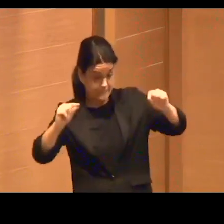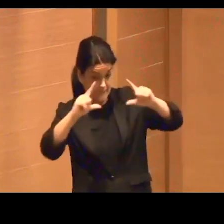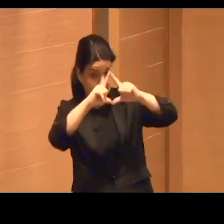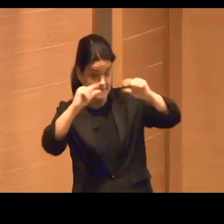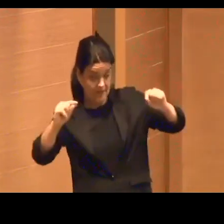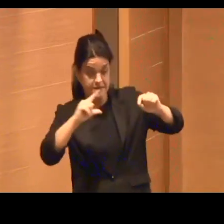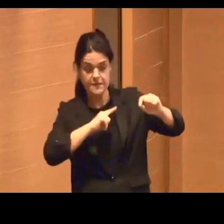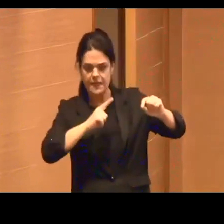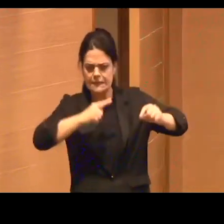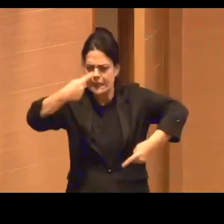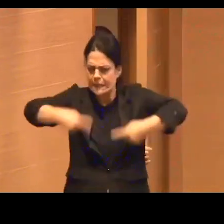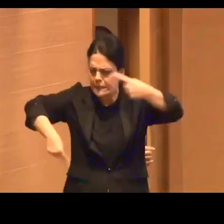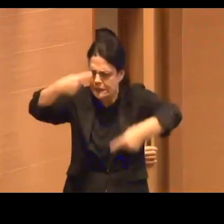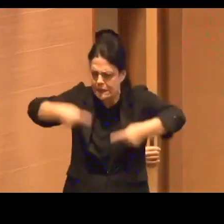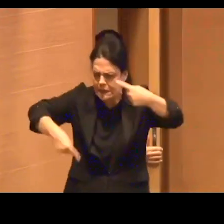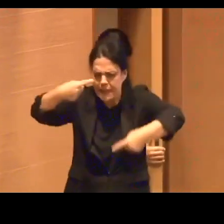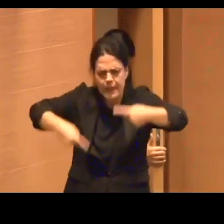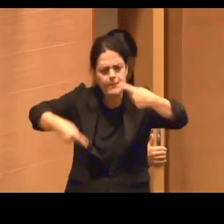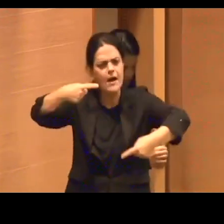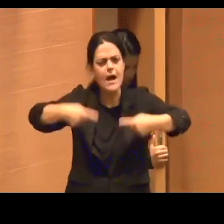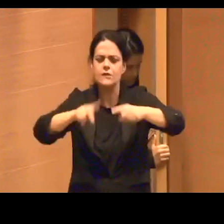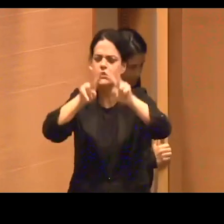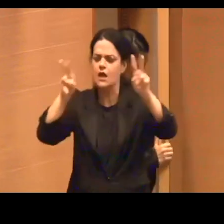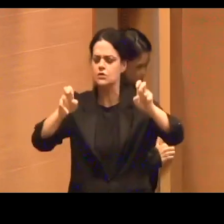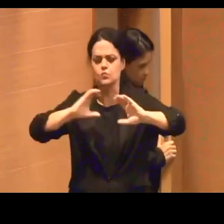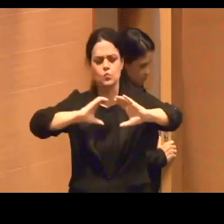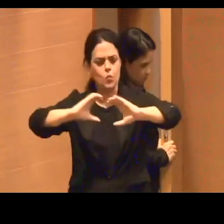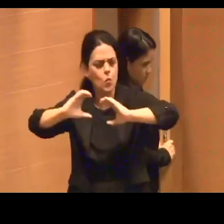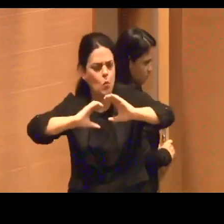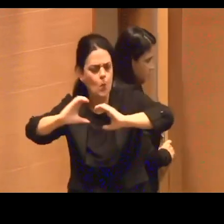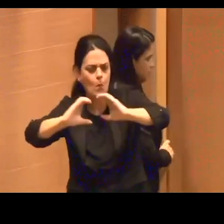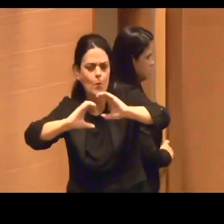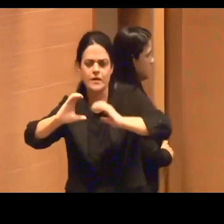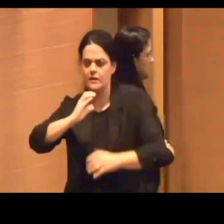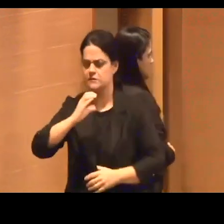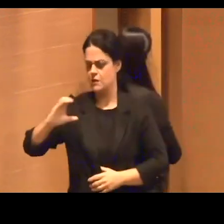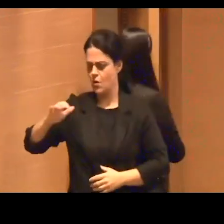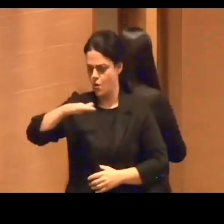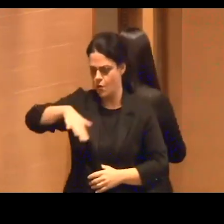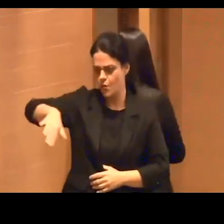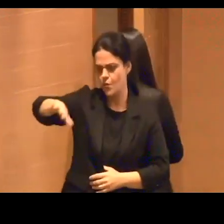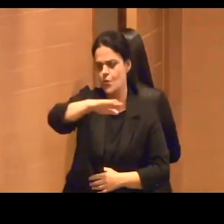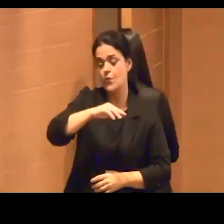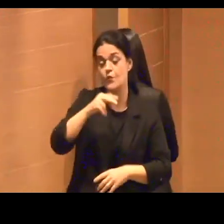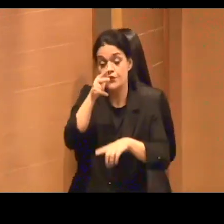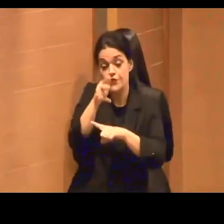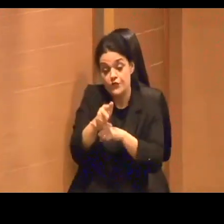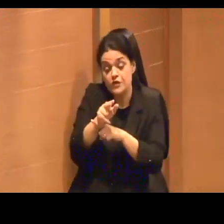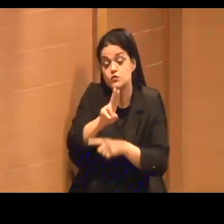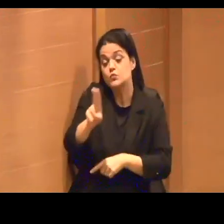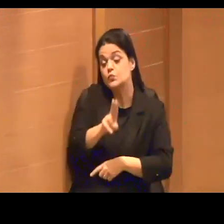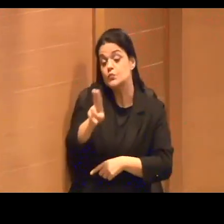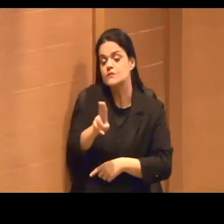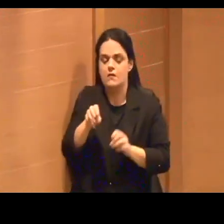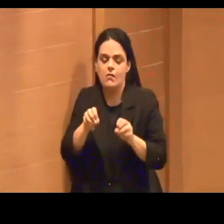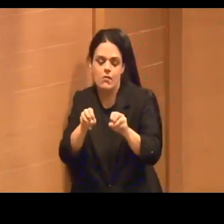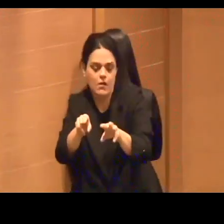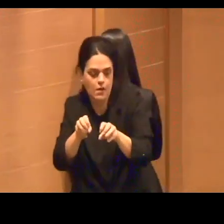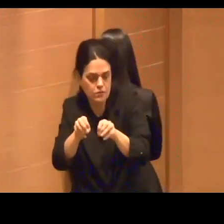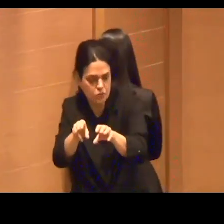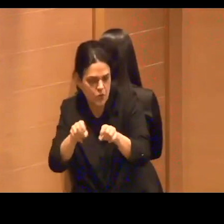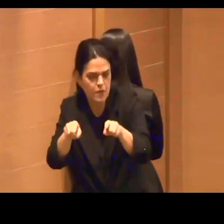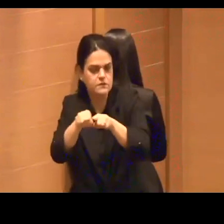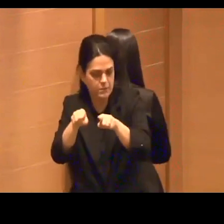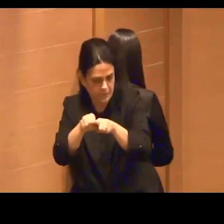sobre a questão da comunicação científica, a questão do vídeo na educação. Vocês aí, então, oficializam mais